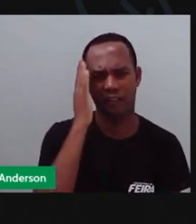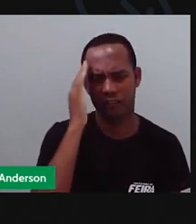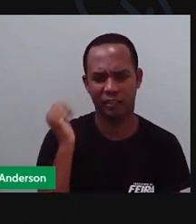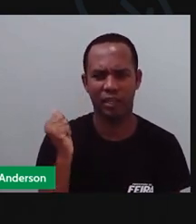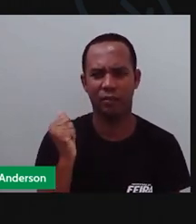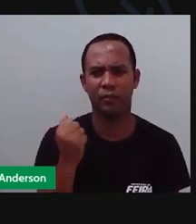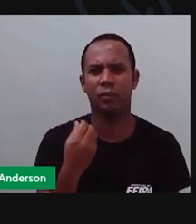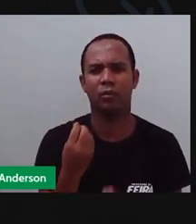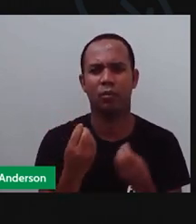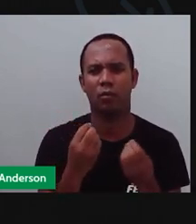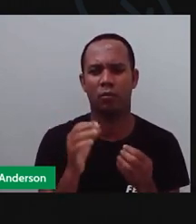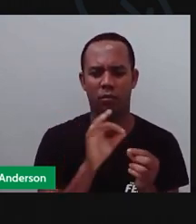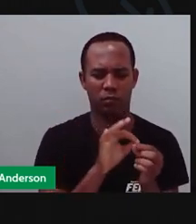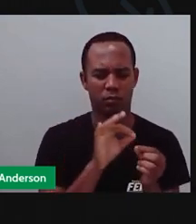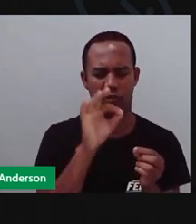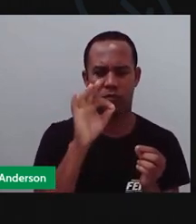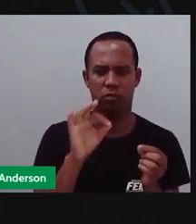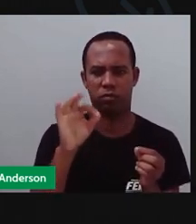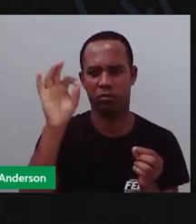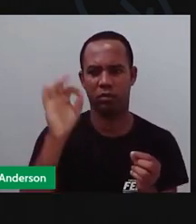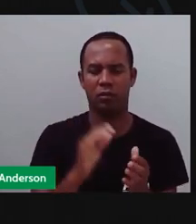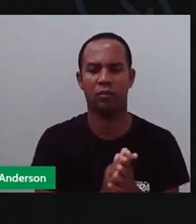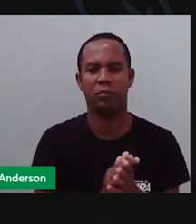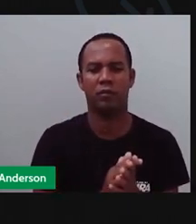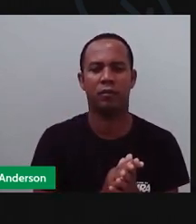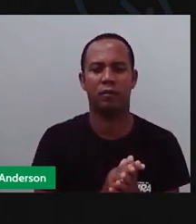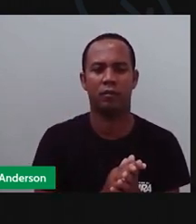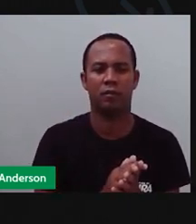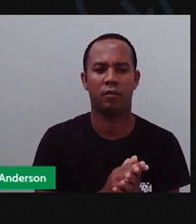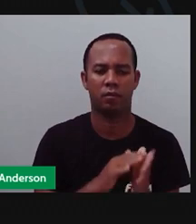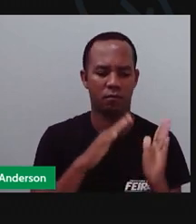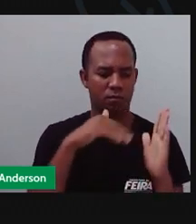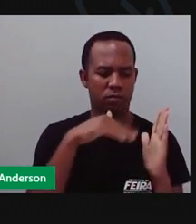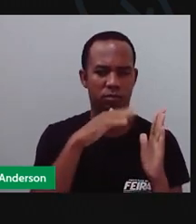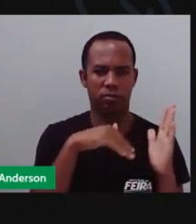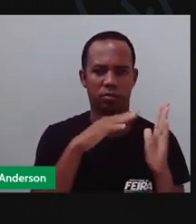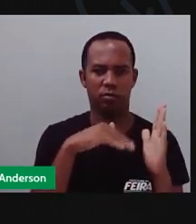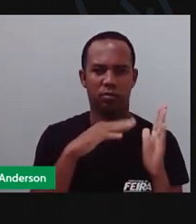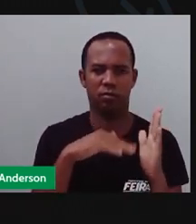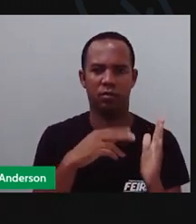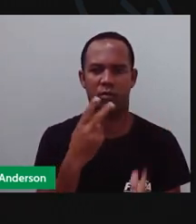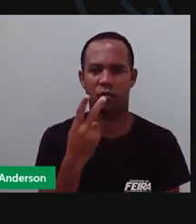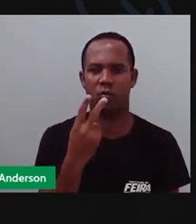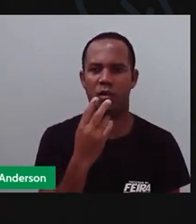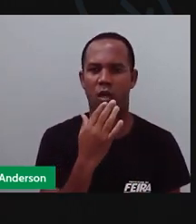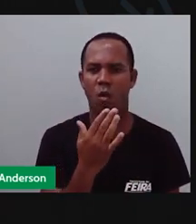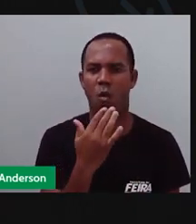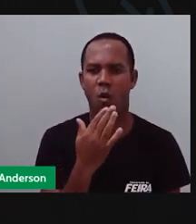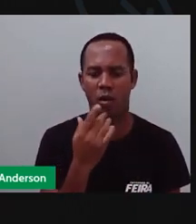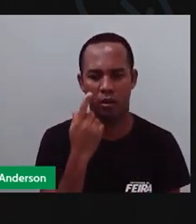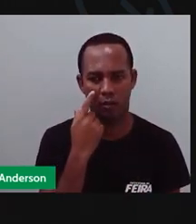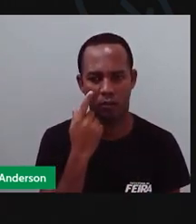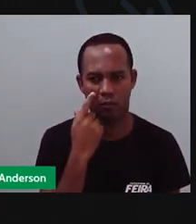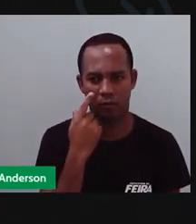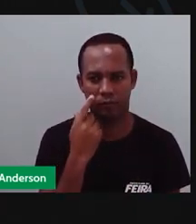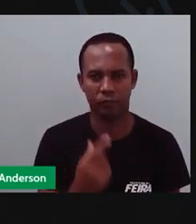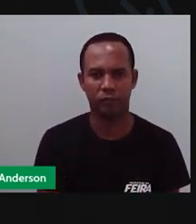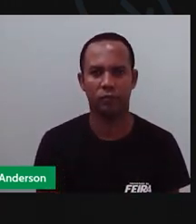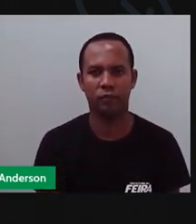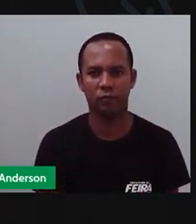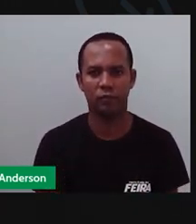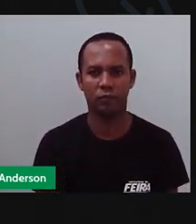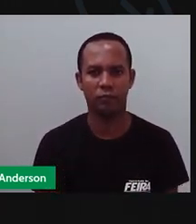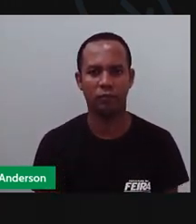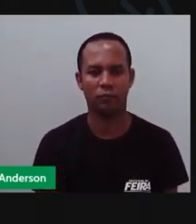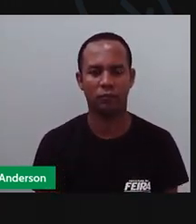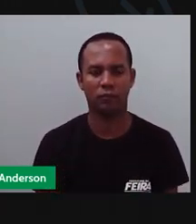trata meu gráfico. Beleza. Eu vou pintar o meu gráfico de duas cores, tá? Vermelho e azul. Aí